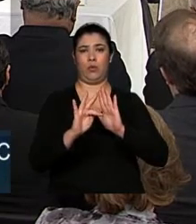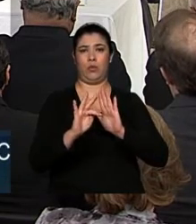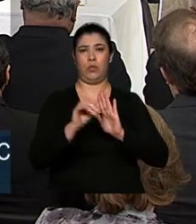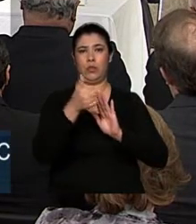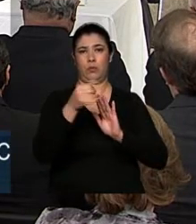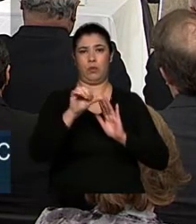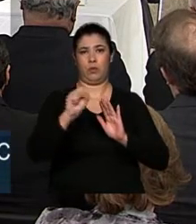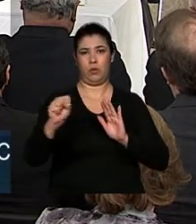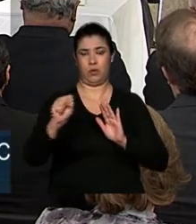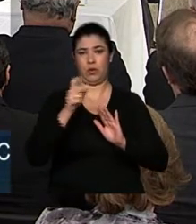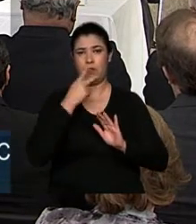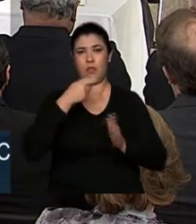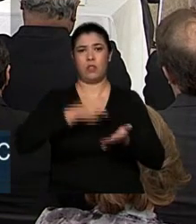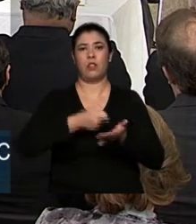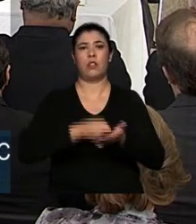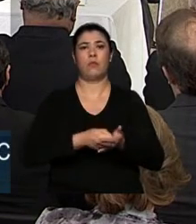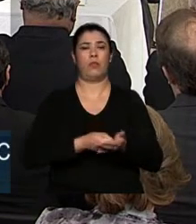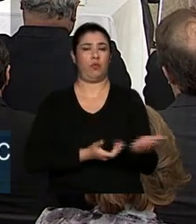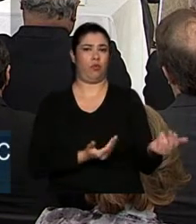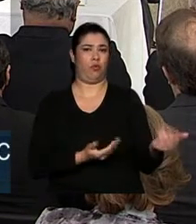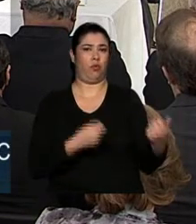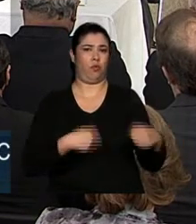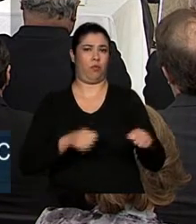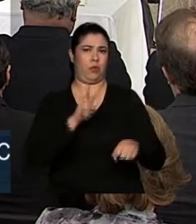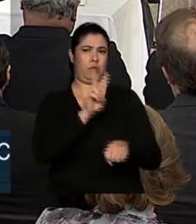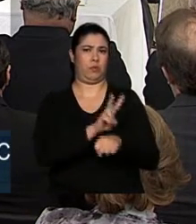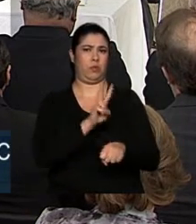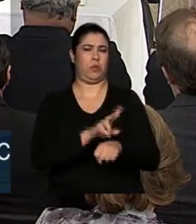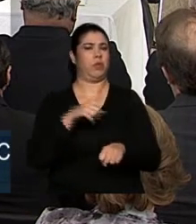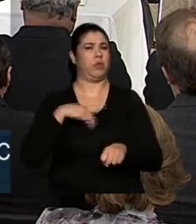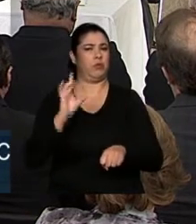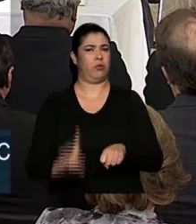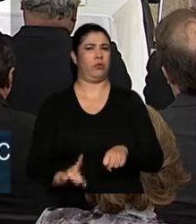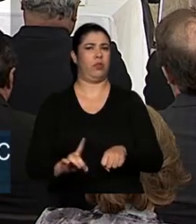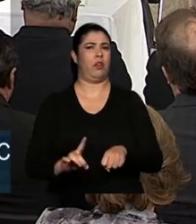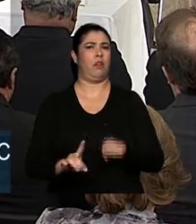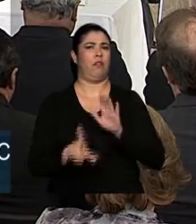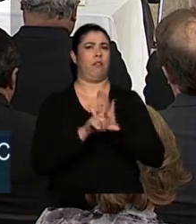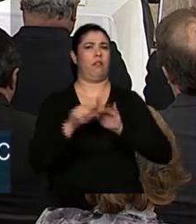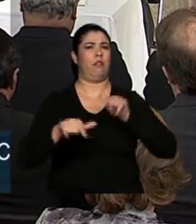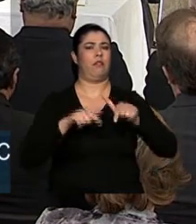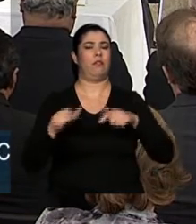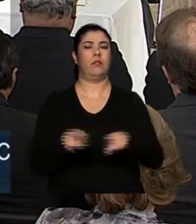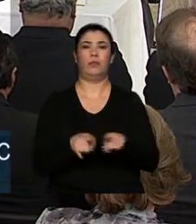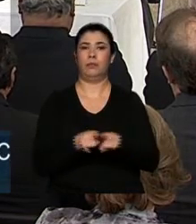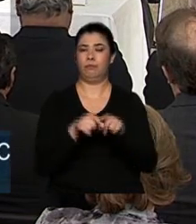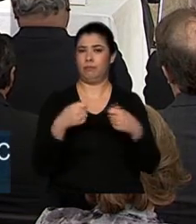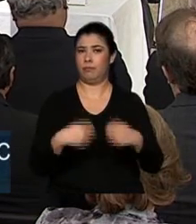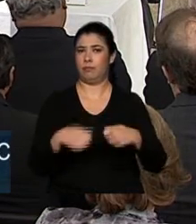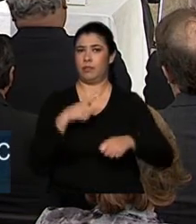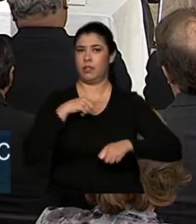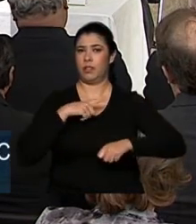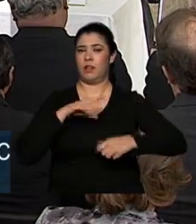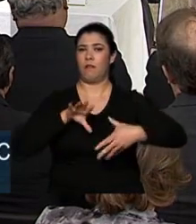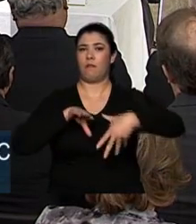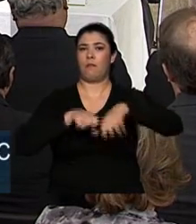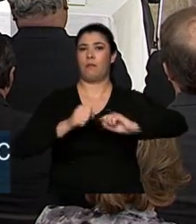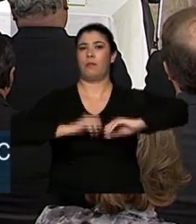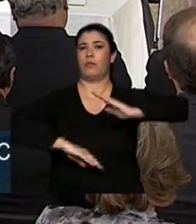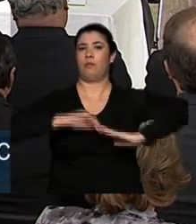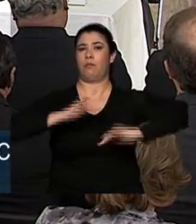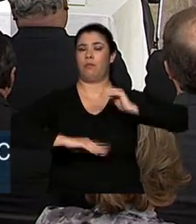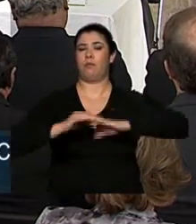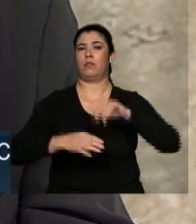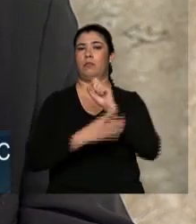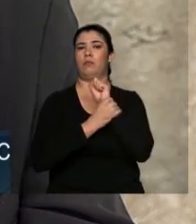que os adolescentes sejam protegidos, que tenham direitos trabalhistas e que tenham também a sua profissionalização assegurada